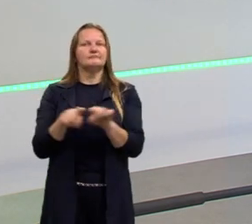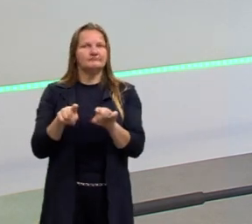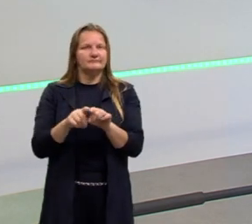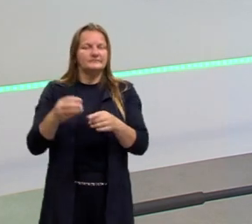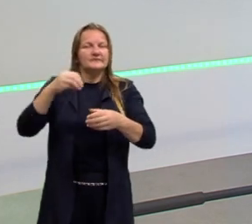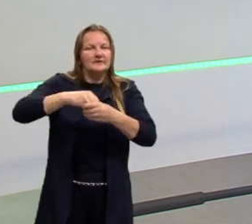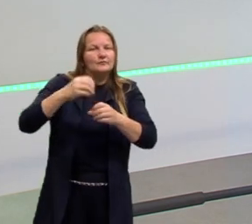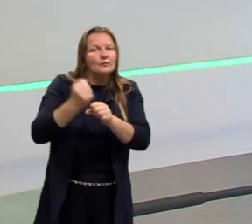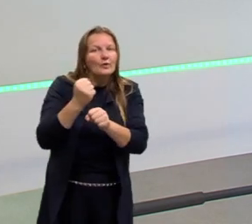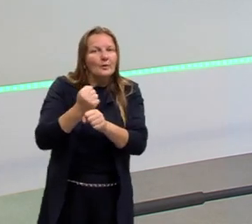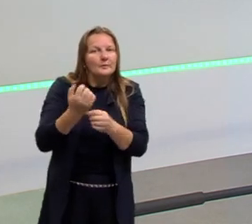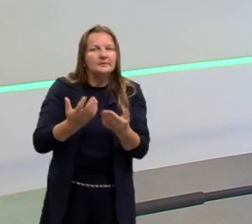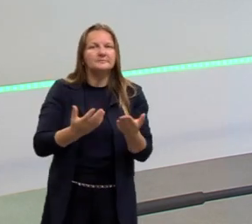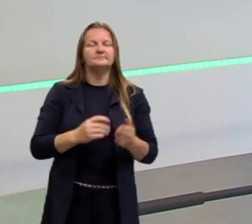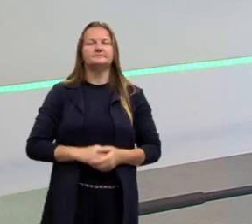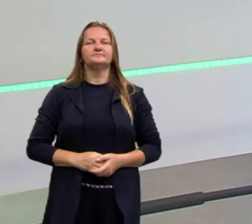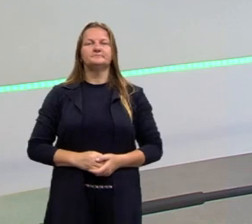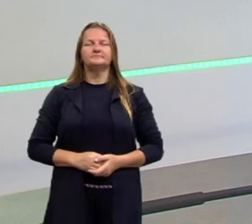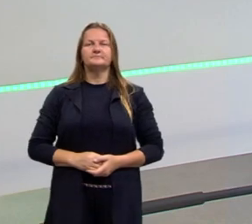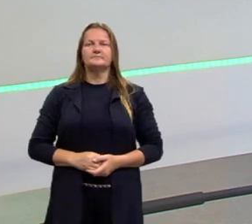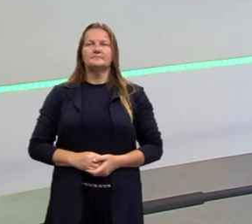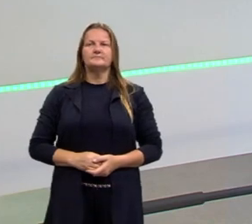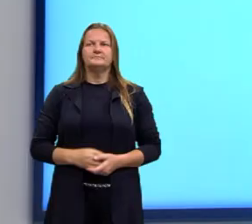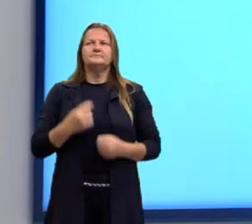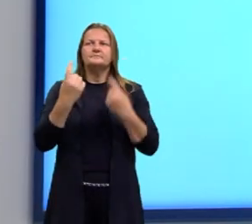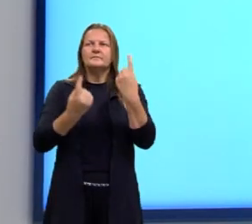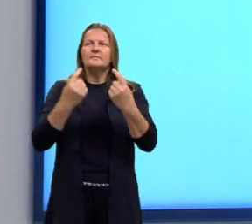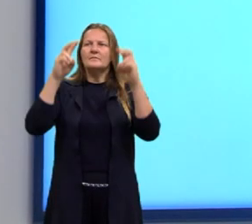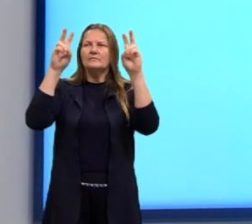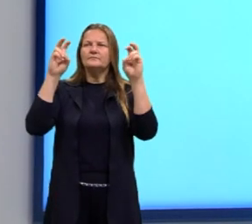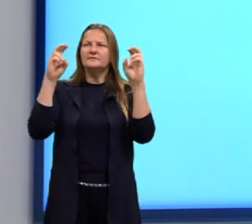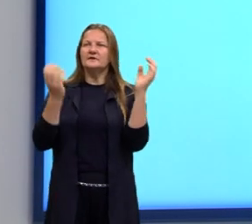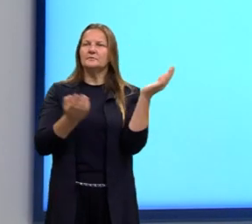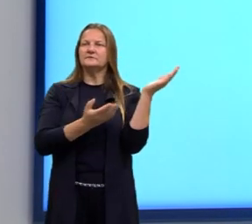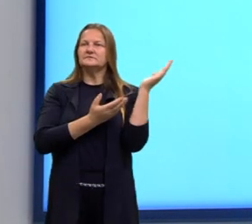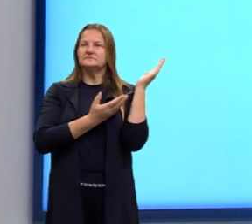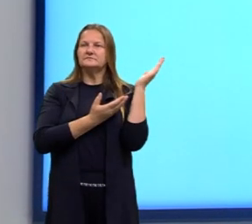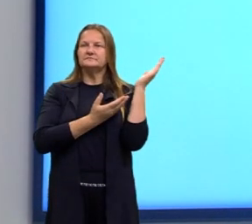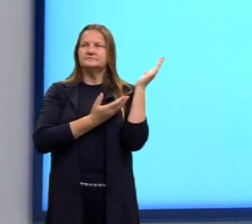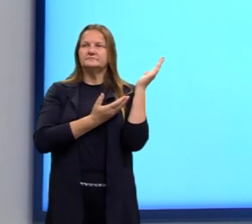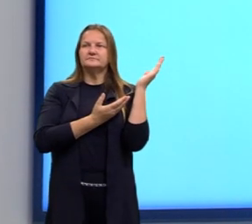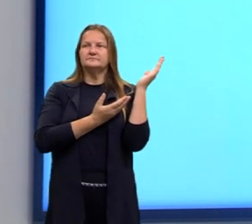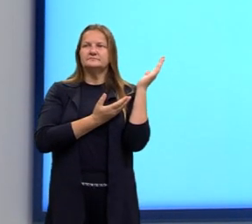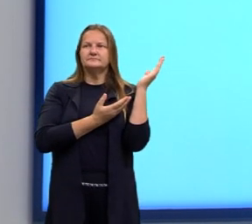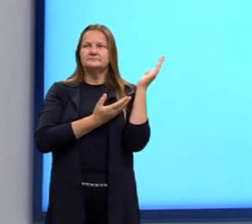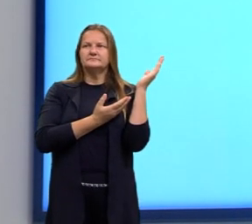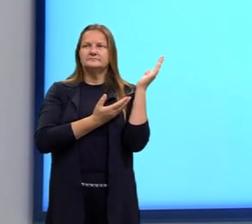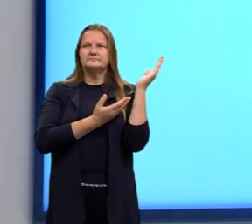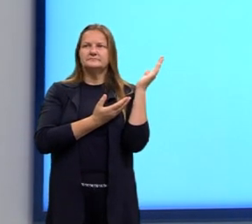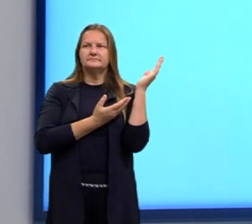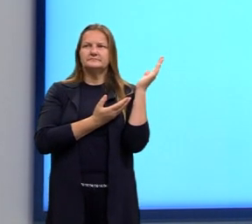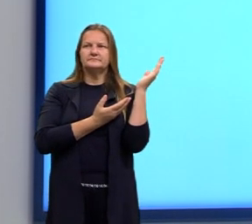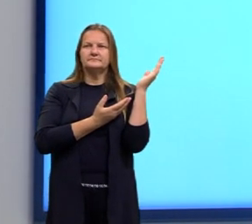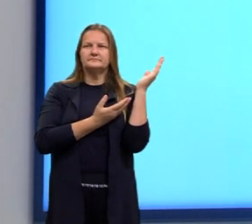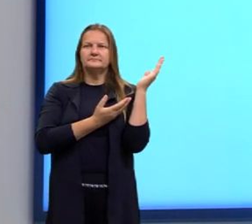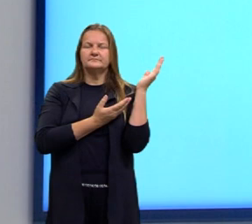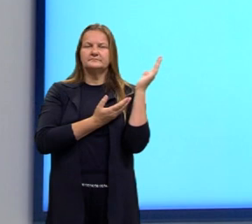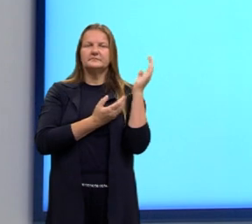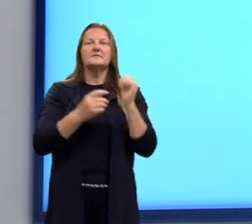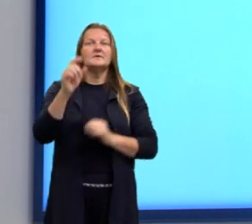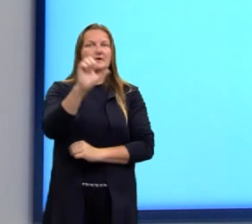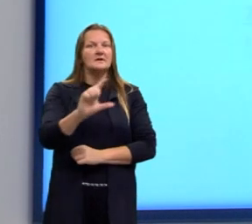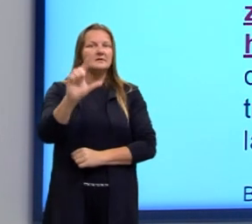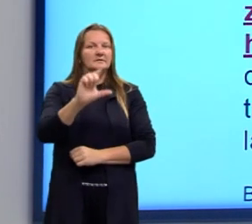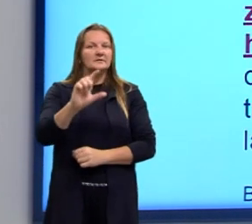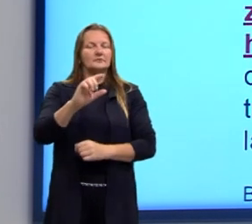Seguimos. Vejamos alguns dos temas presentes nas aplicações anteriores do ENEM, através da literatura